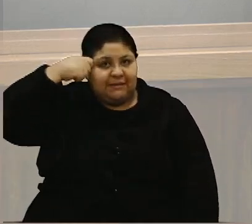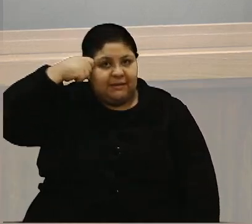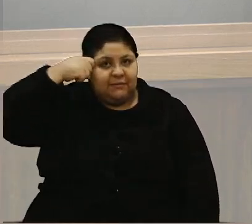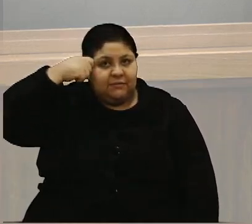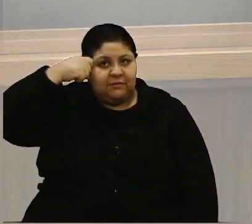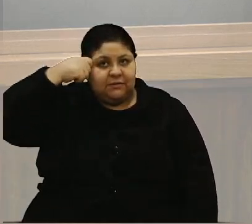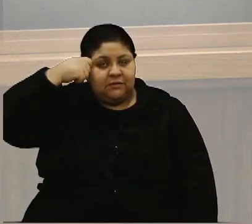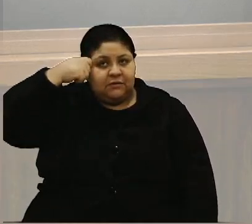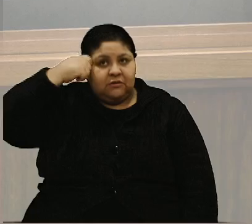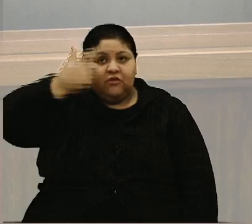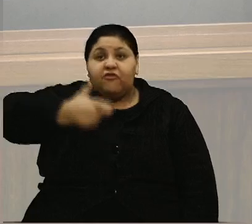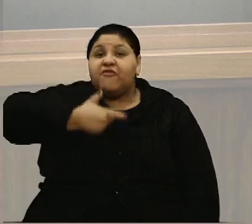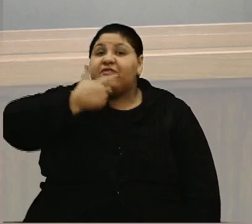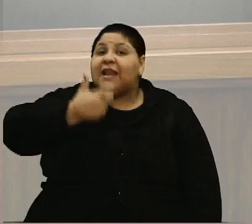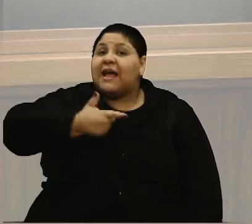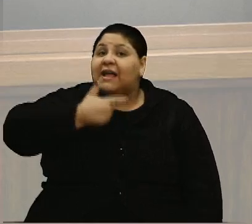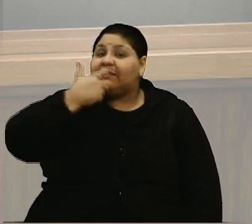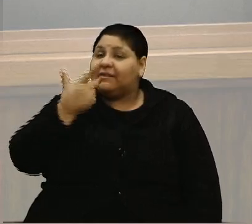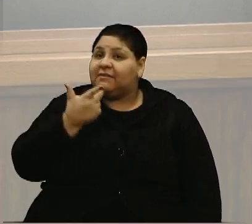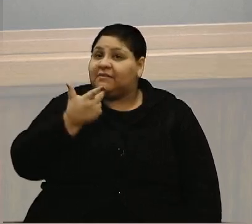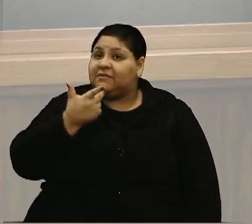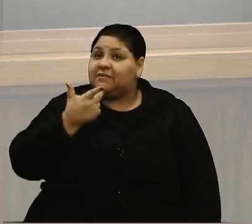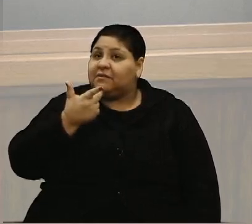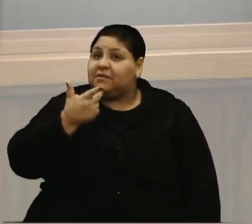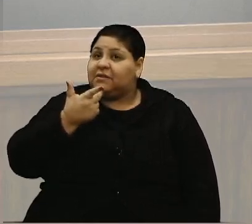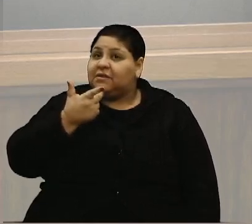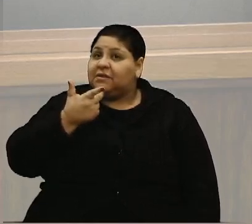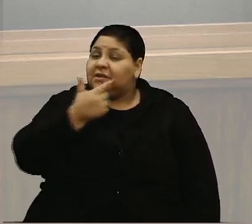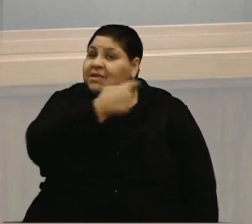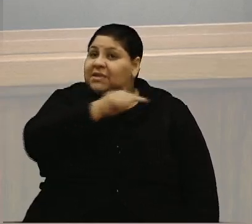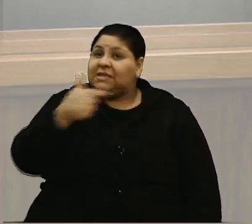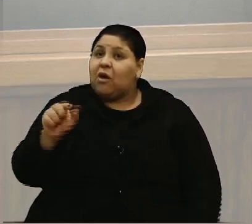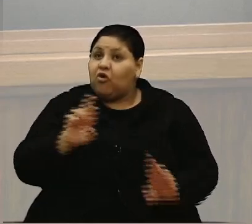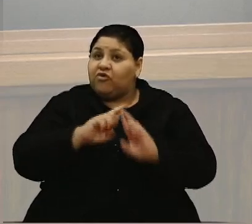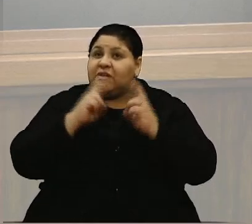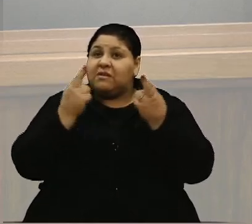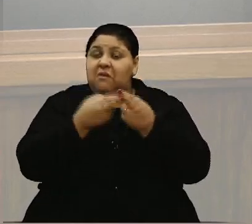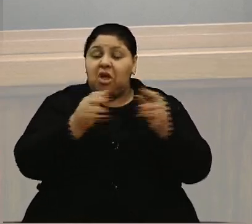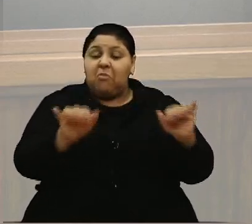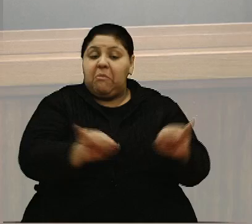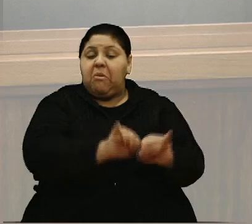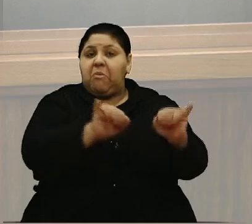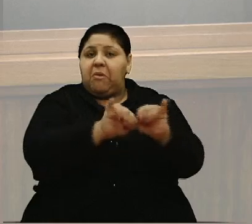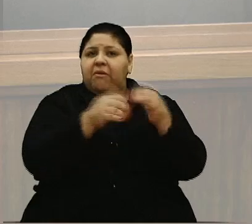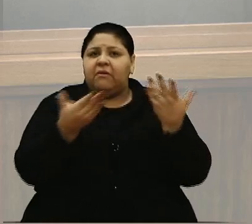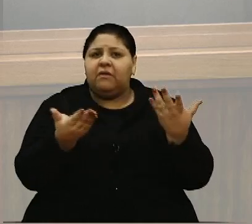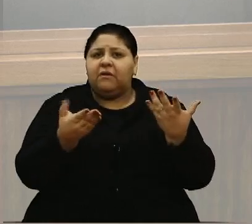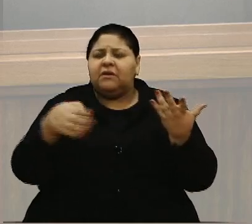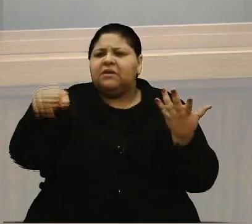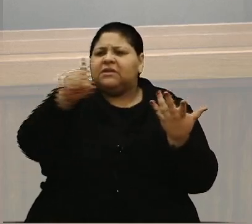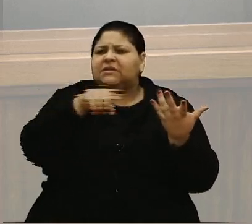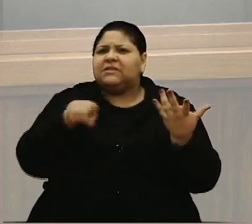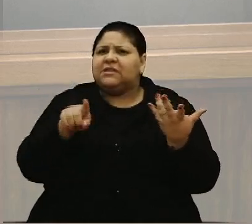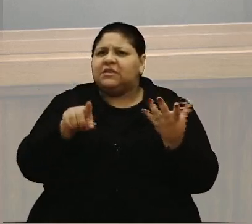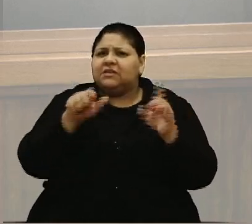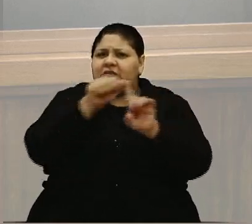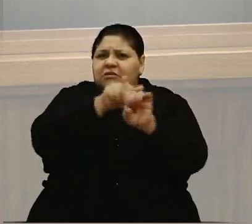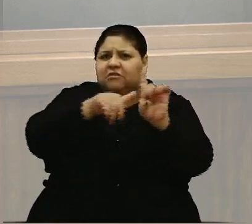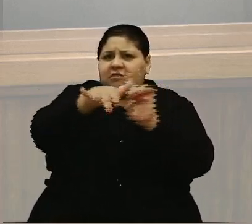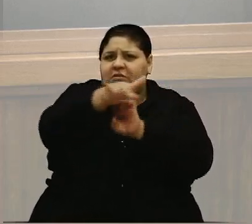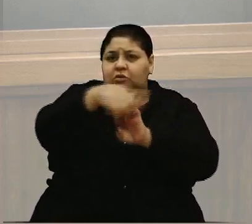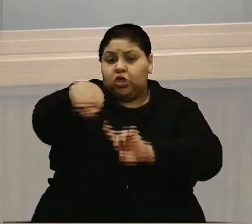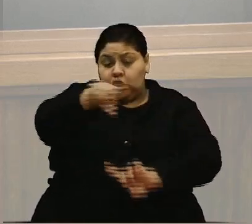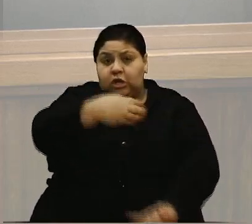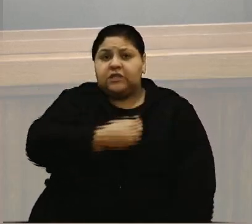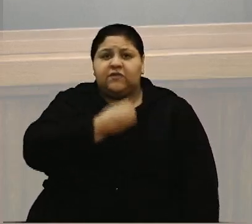Foi falado na outra sessão que isso é uma bobagem. Será que na sociedade que nós